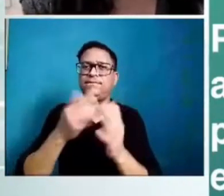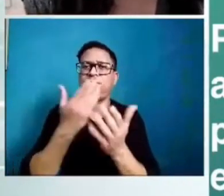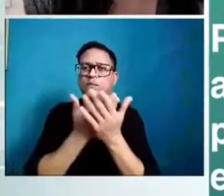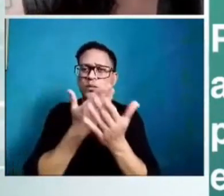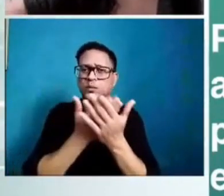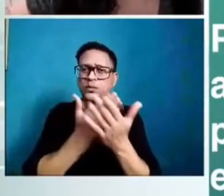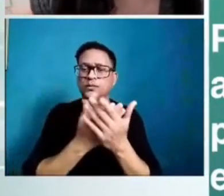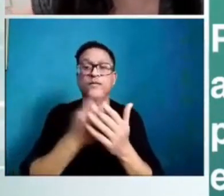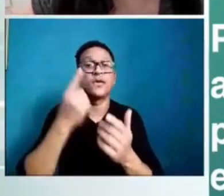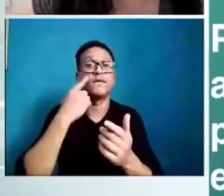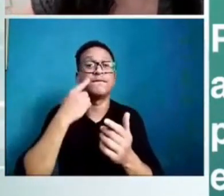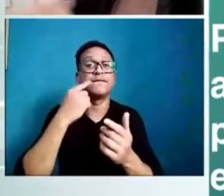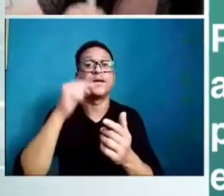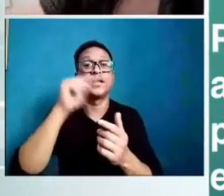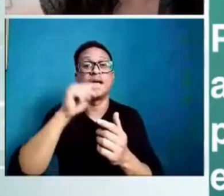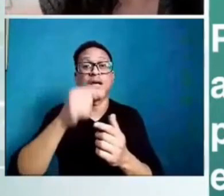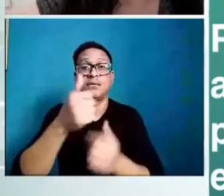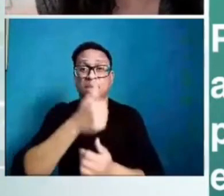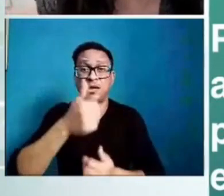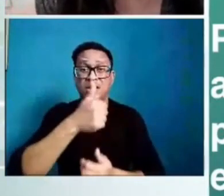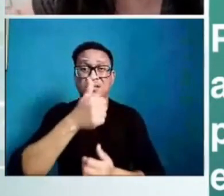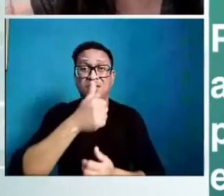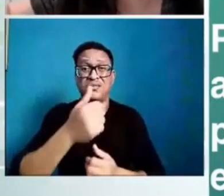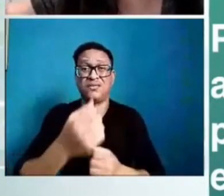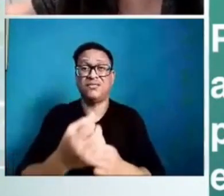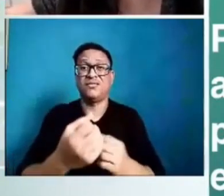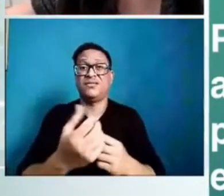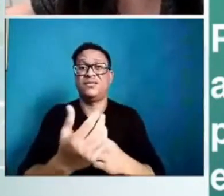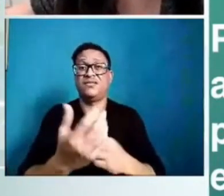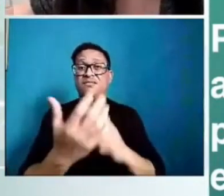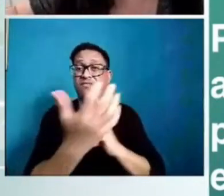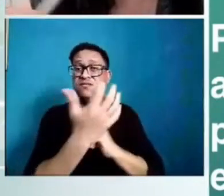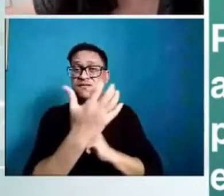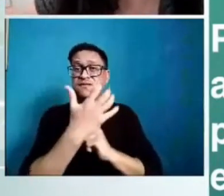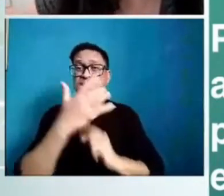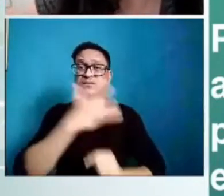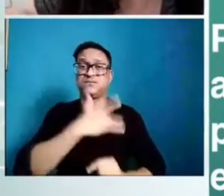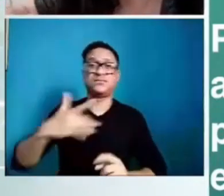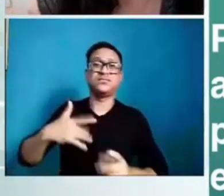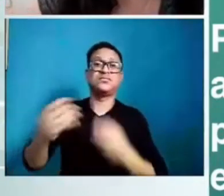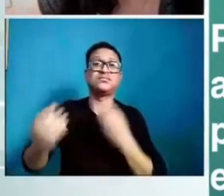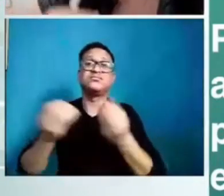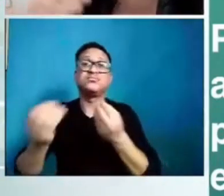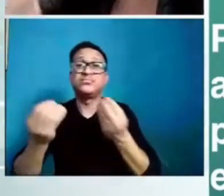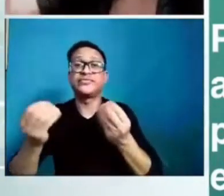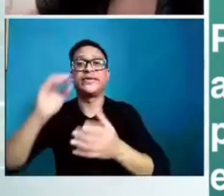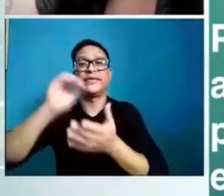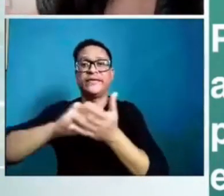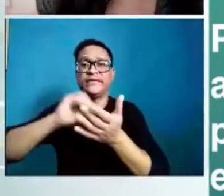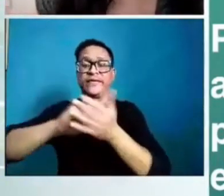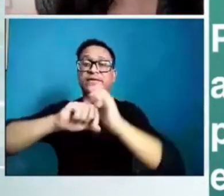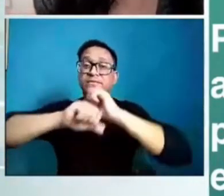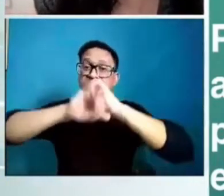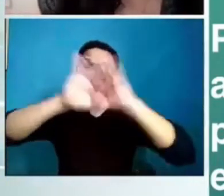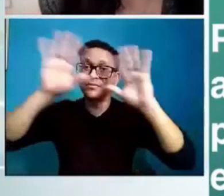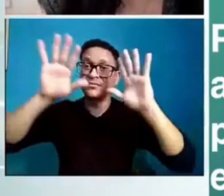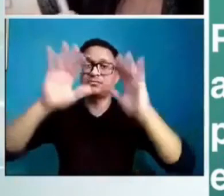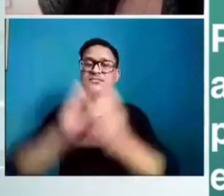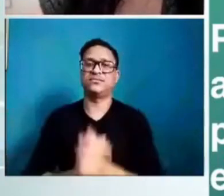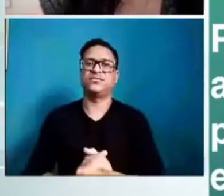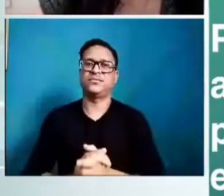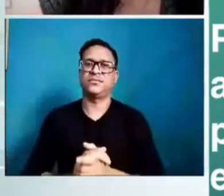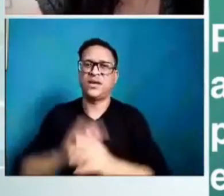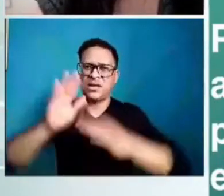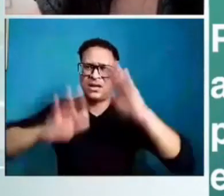efeitos colaterais que esses medicamentos vão ter a curto, médio e longo prazo. E o pior, a polimedicação, porque